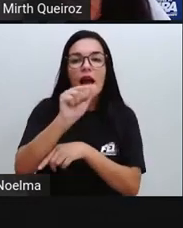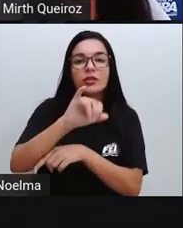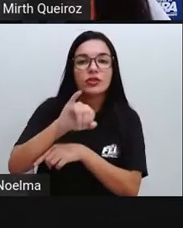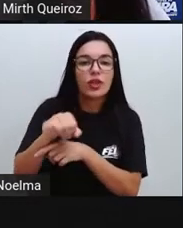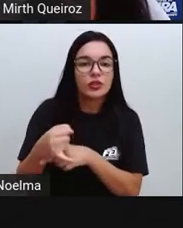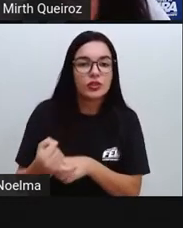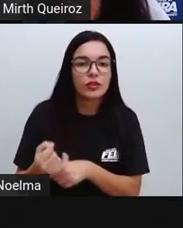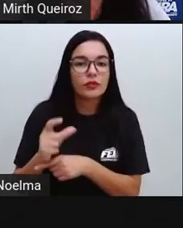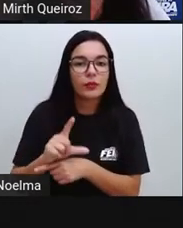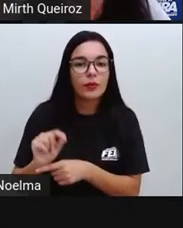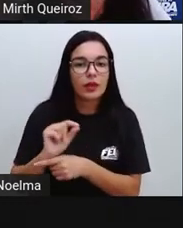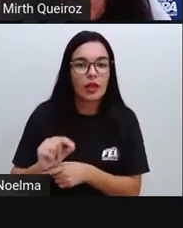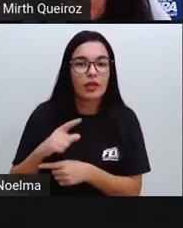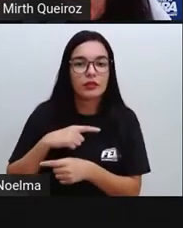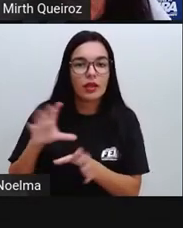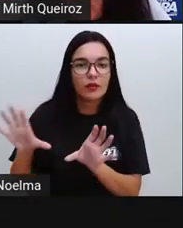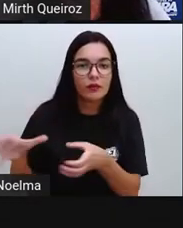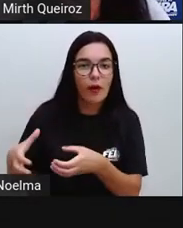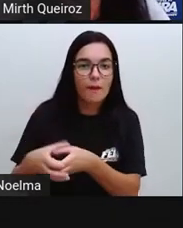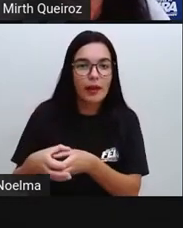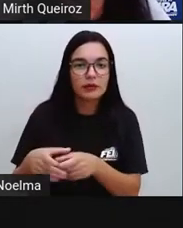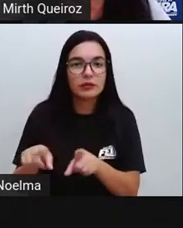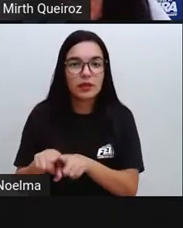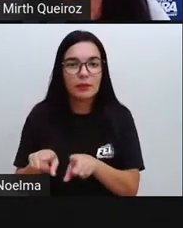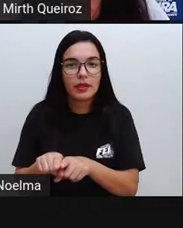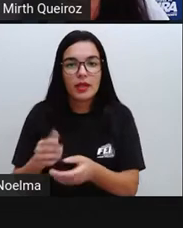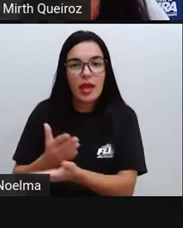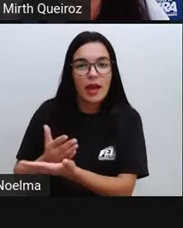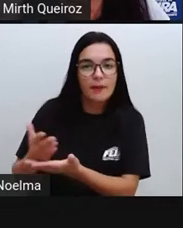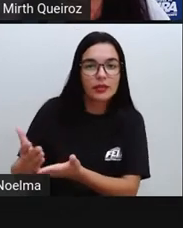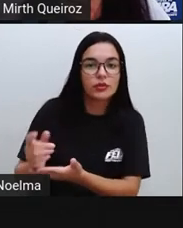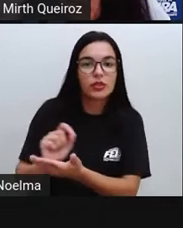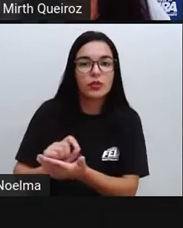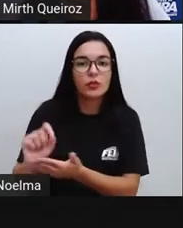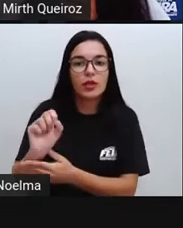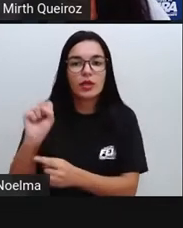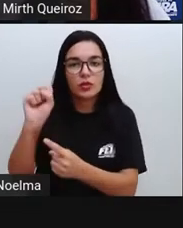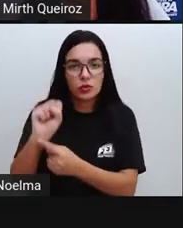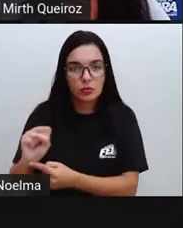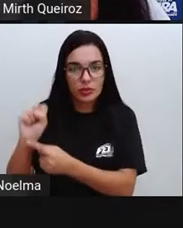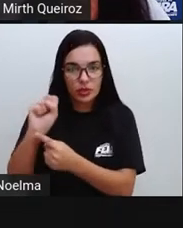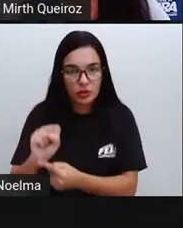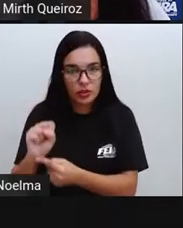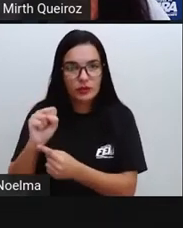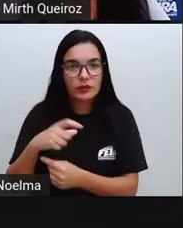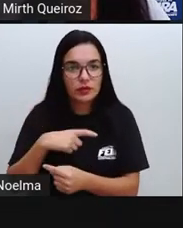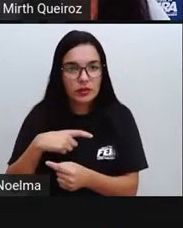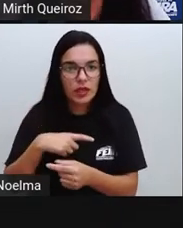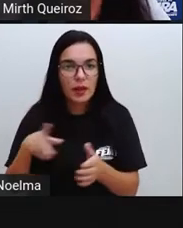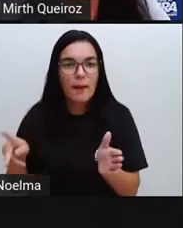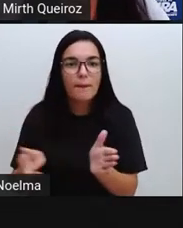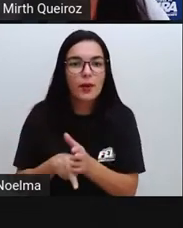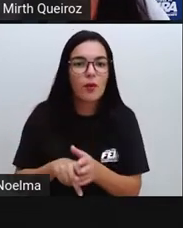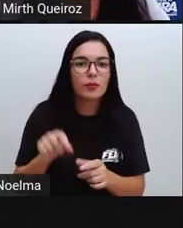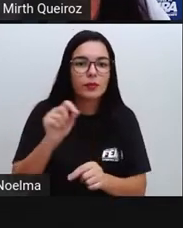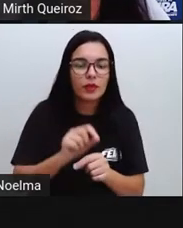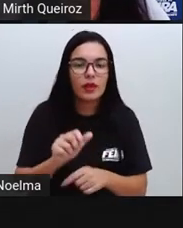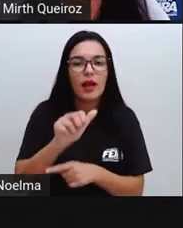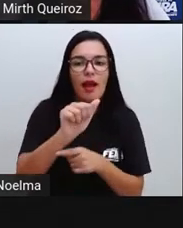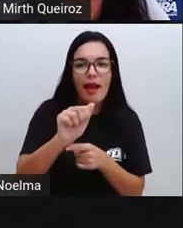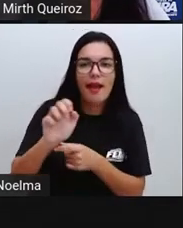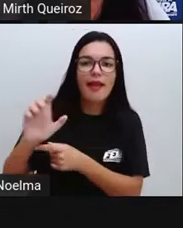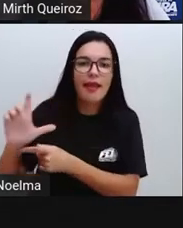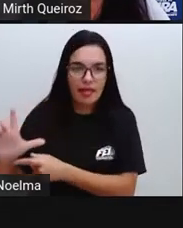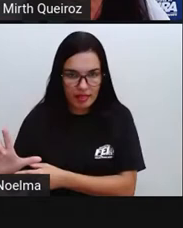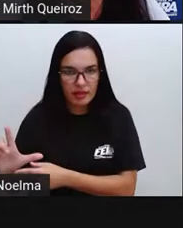adjetivos, como é o caso de causal, dorsal, pessoal, vão receber aí esse sufixo AL, que aí vai ter a